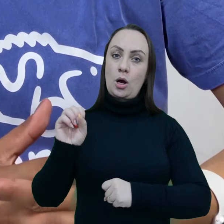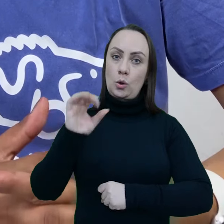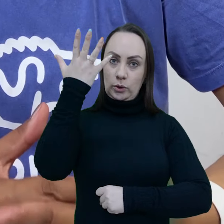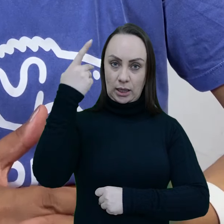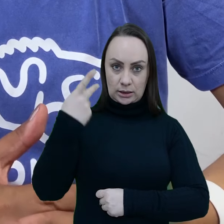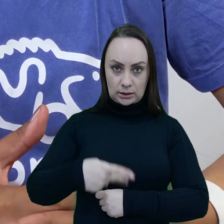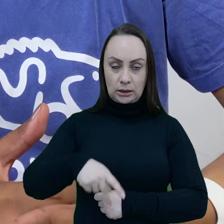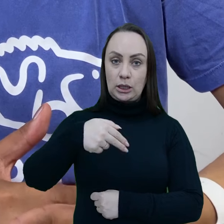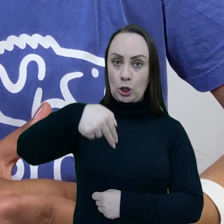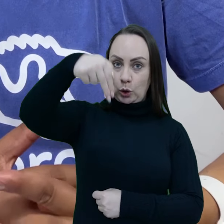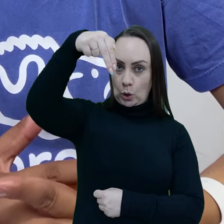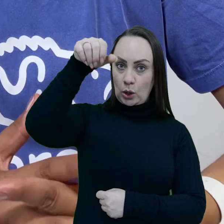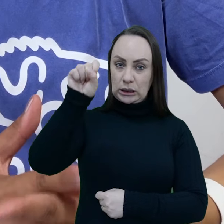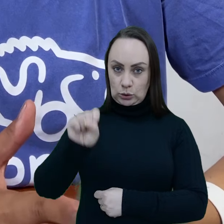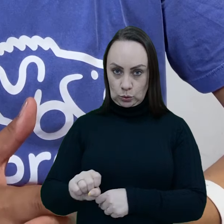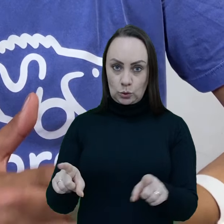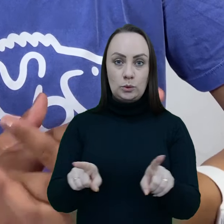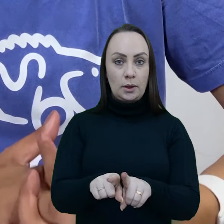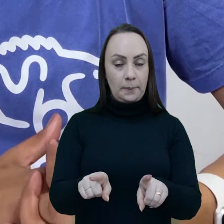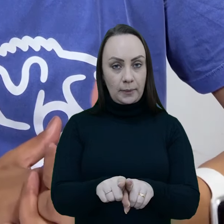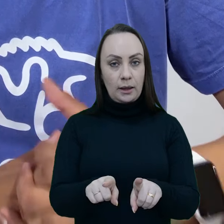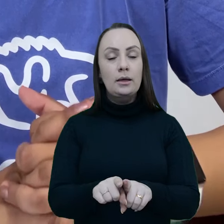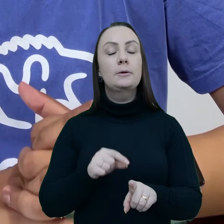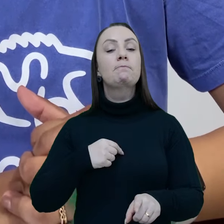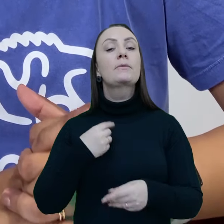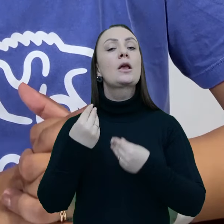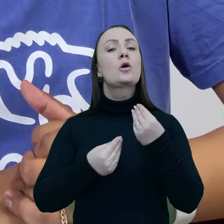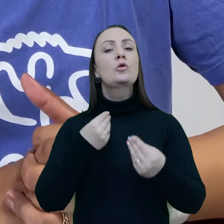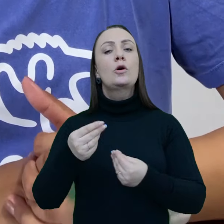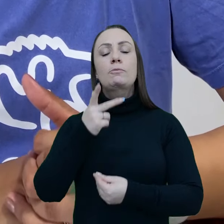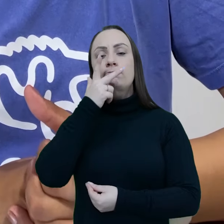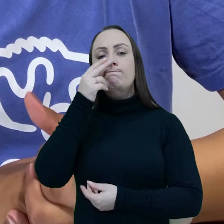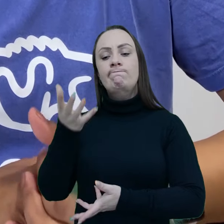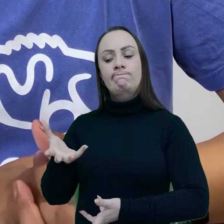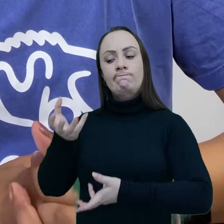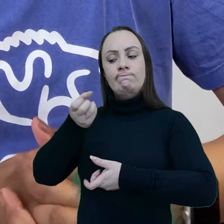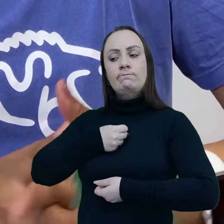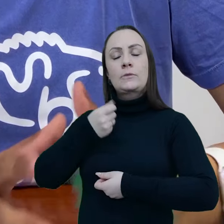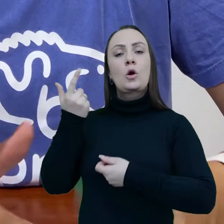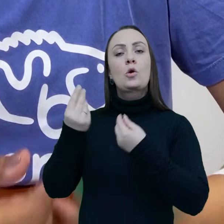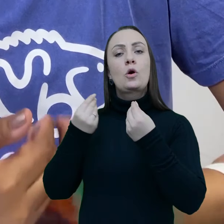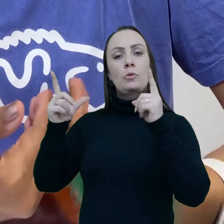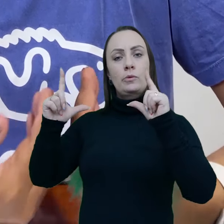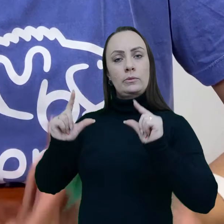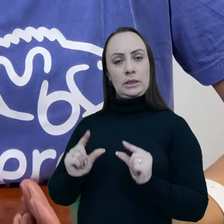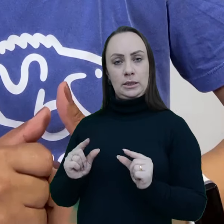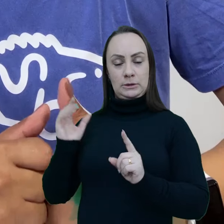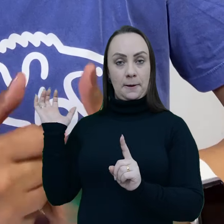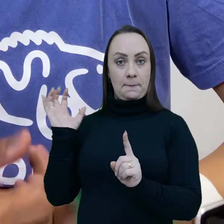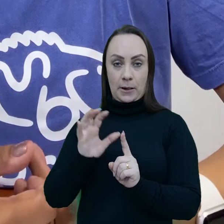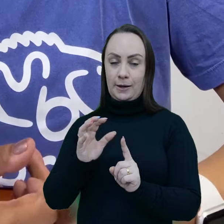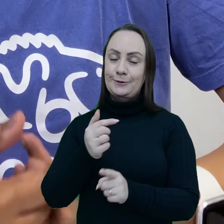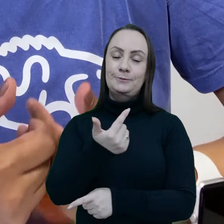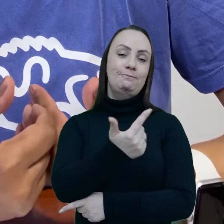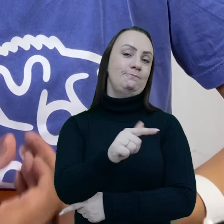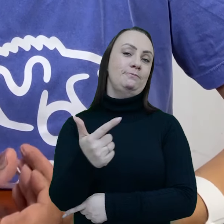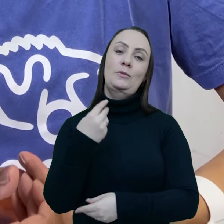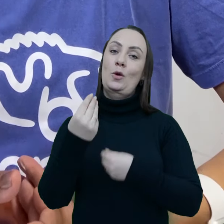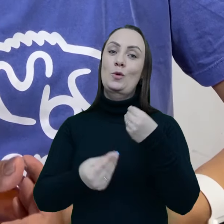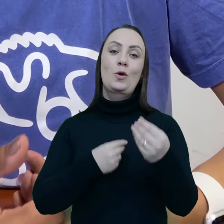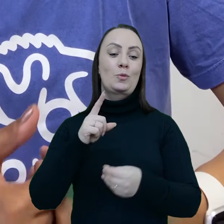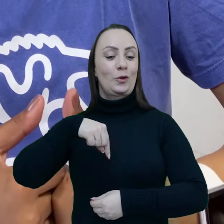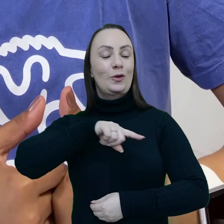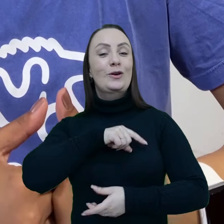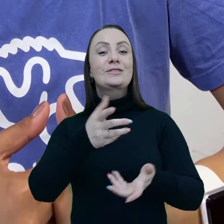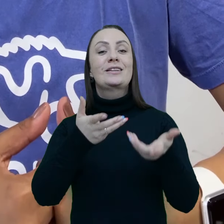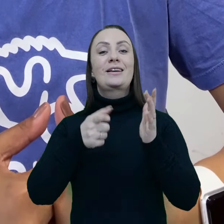pescarias mais industriais, que são aquelas que acontecem aqui no Norte e no Sul do Brasil, a recepção dessa forma de minimizar